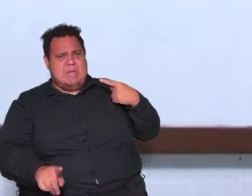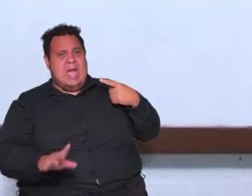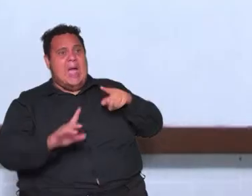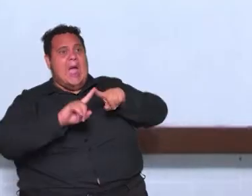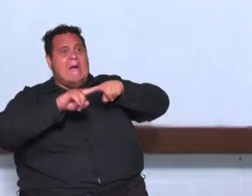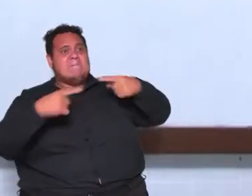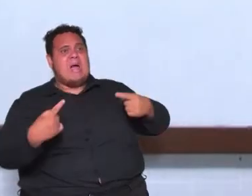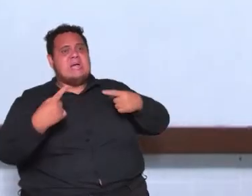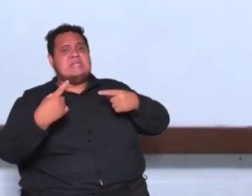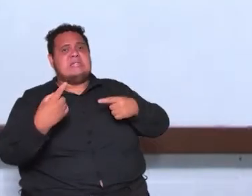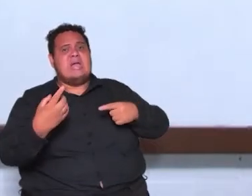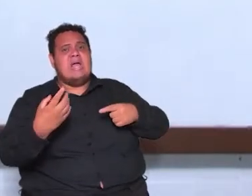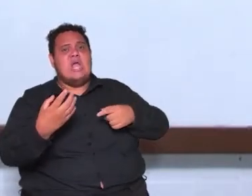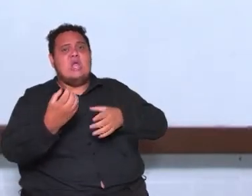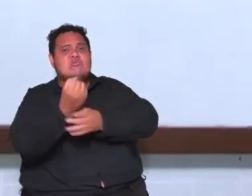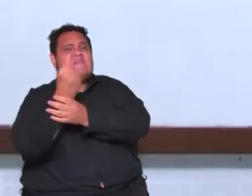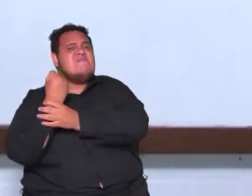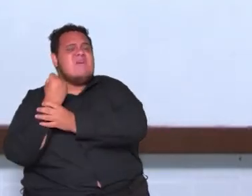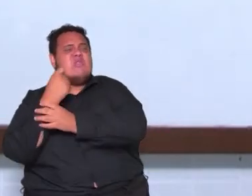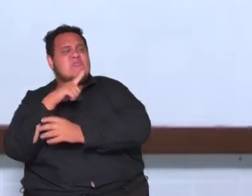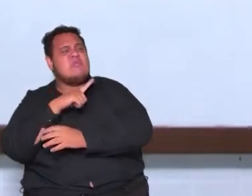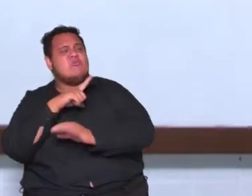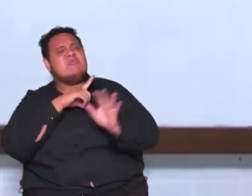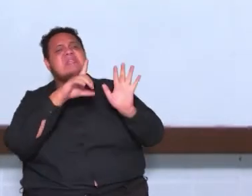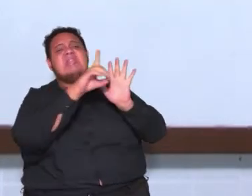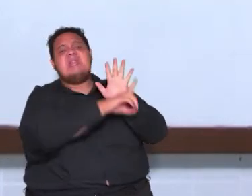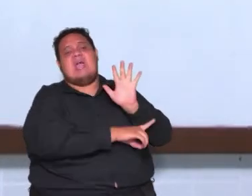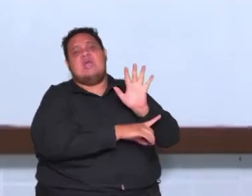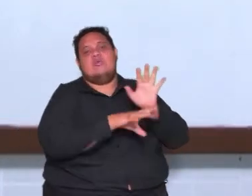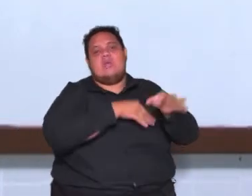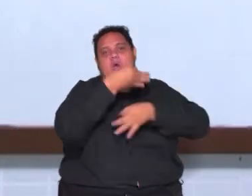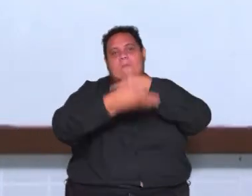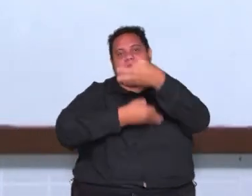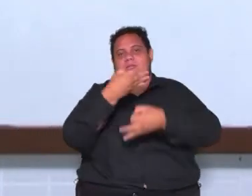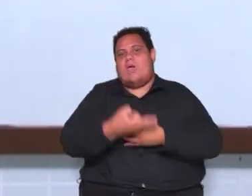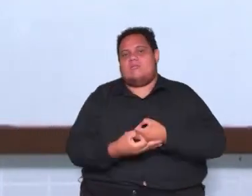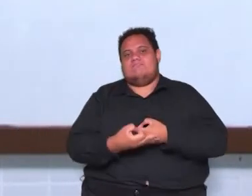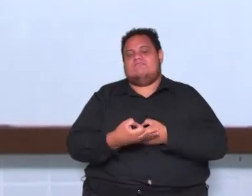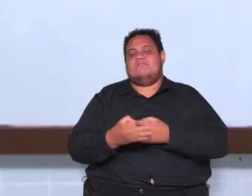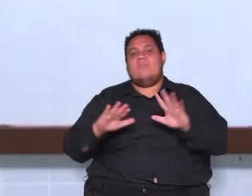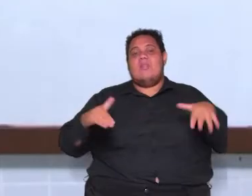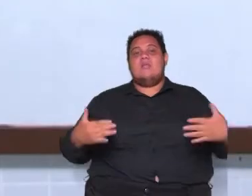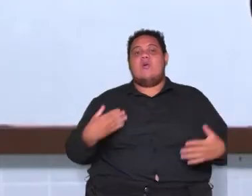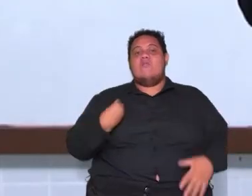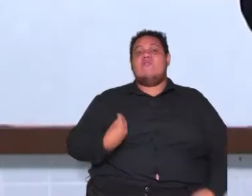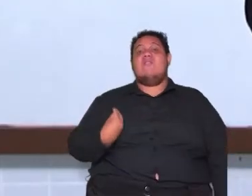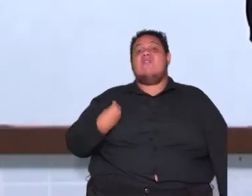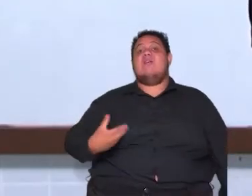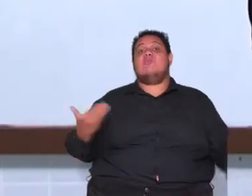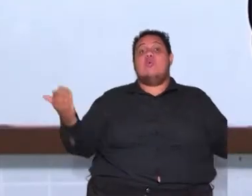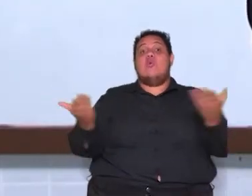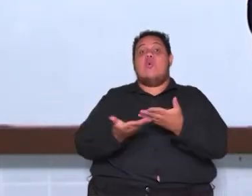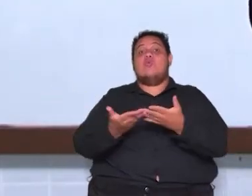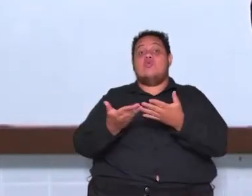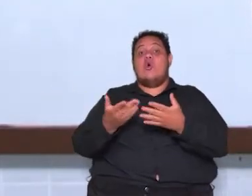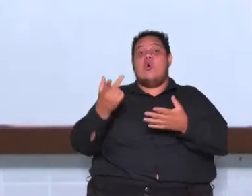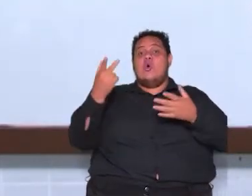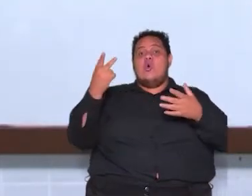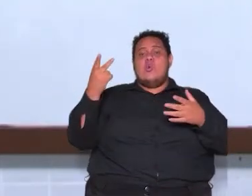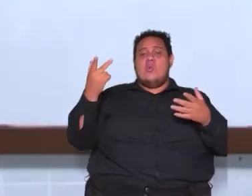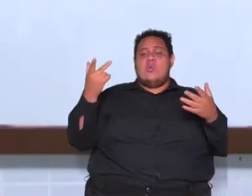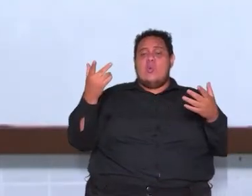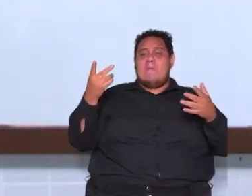defendo que você tem o direito de se posicionar estamos vivendo um momento hoje atual no nosso país